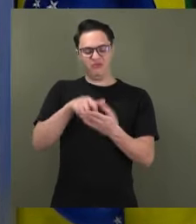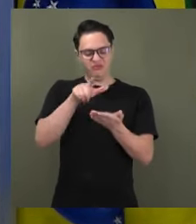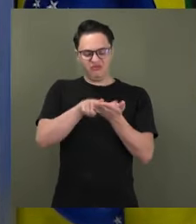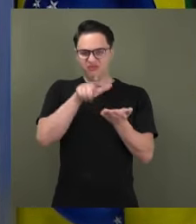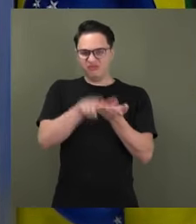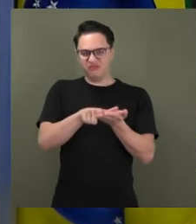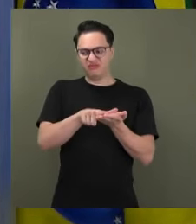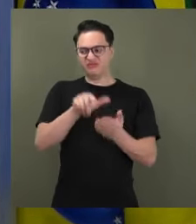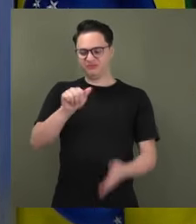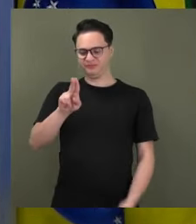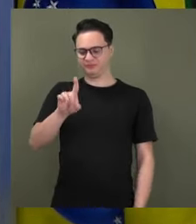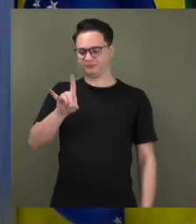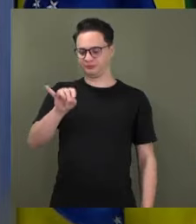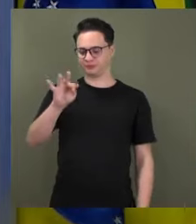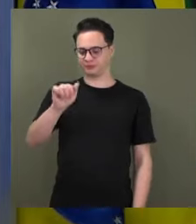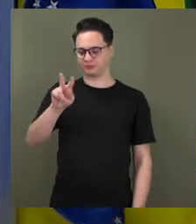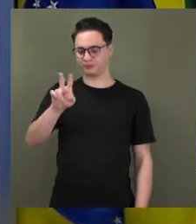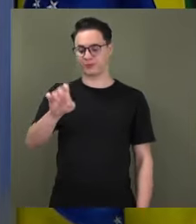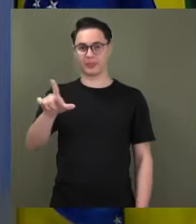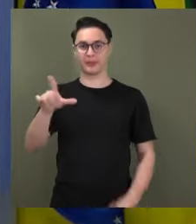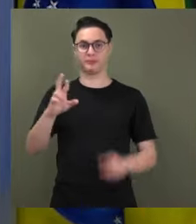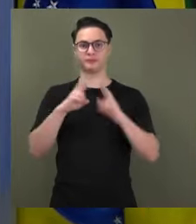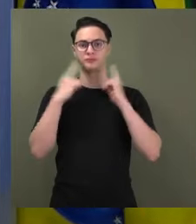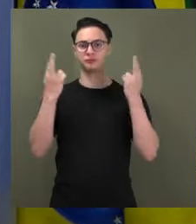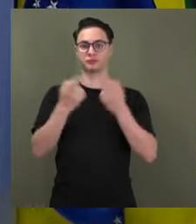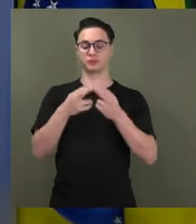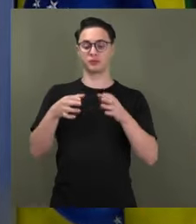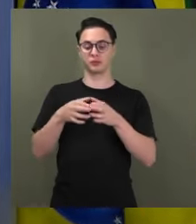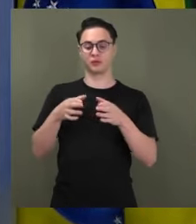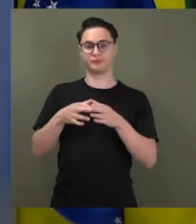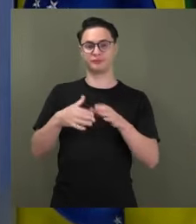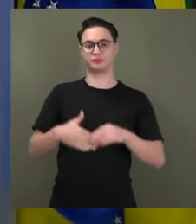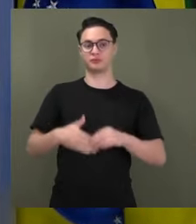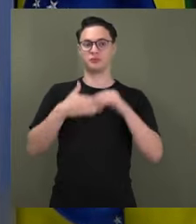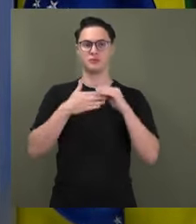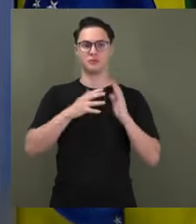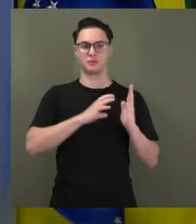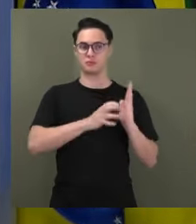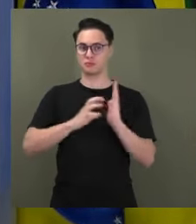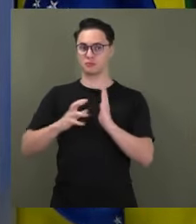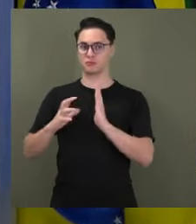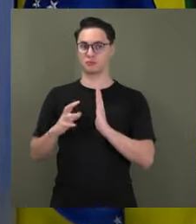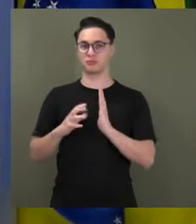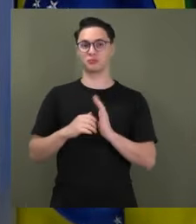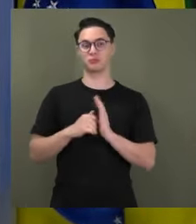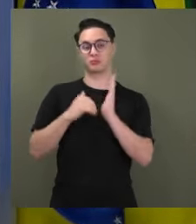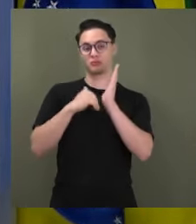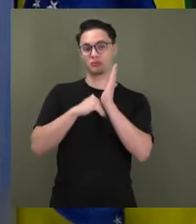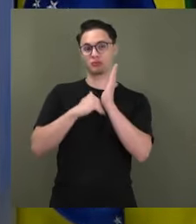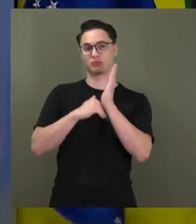que ele se reuniu com lideranças partidárias e, misteriosamente,